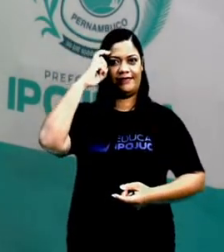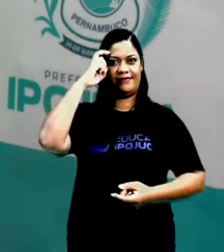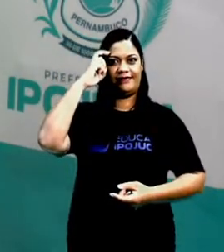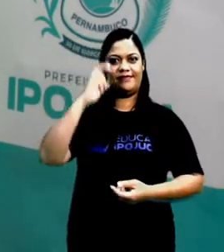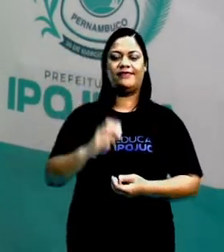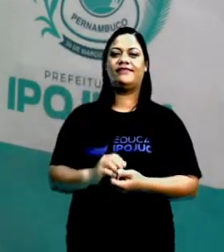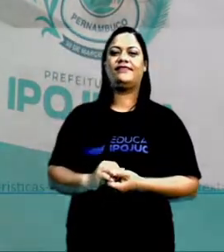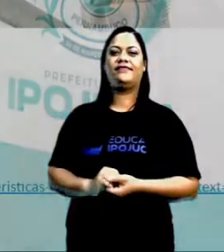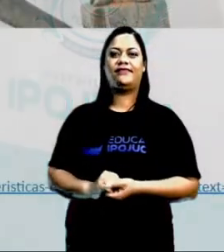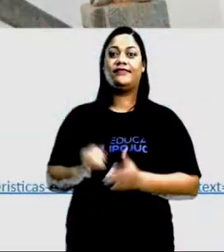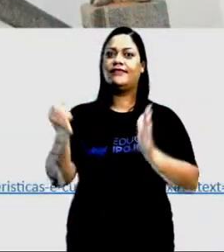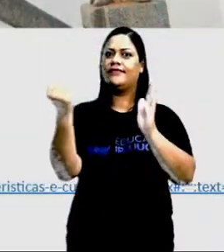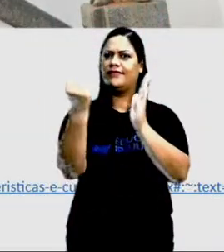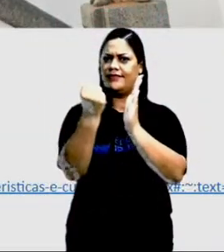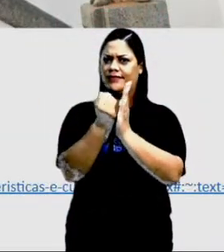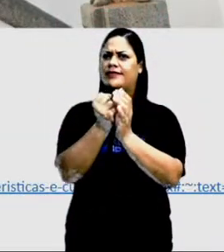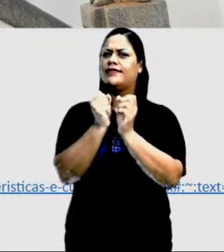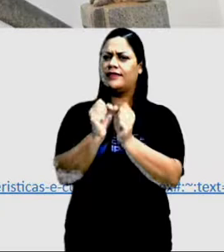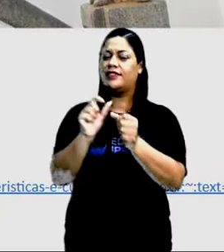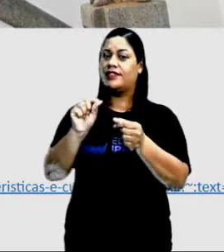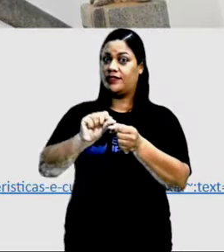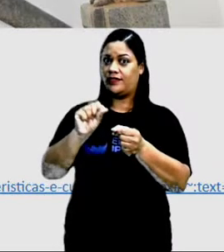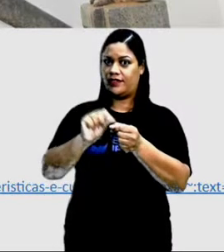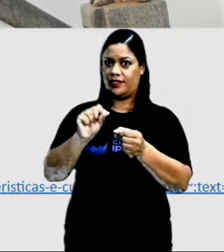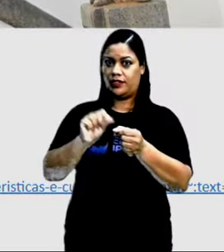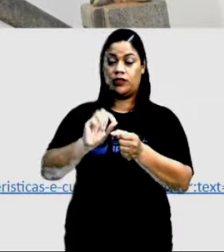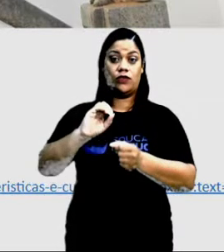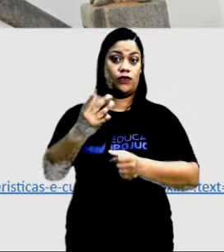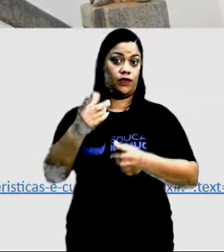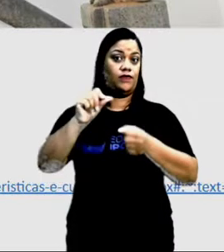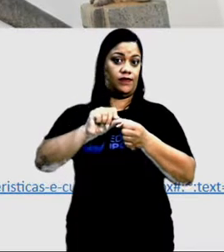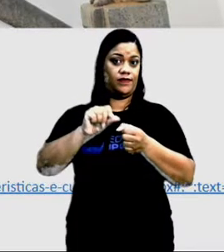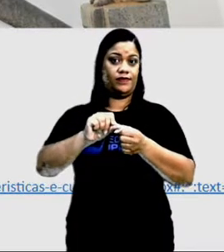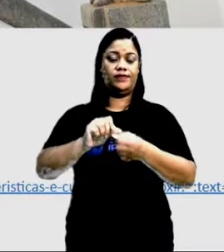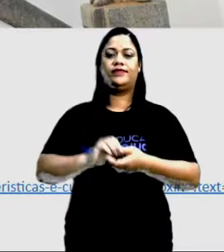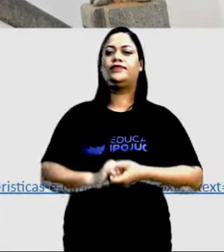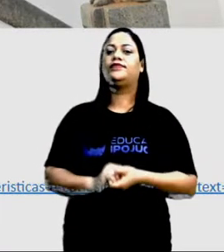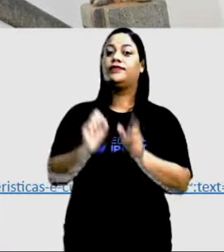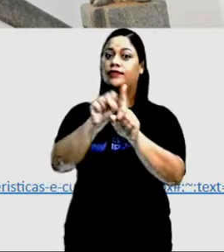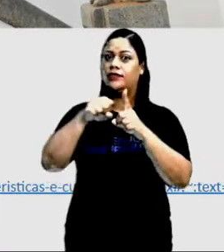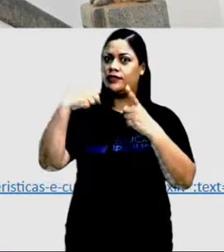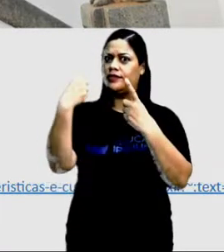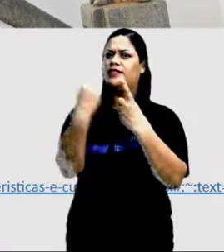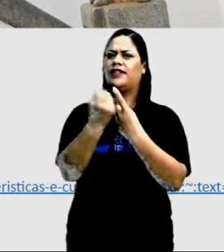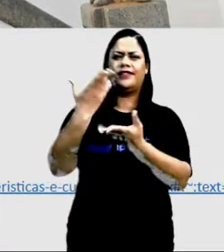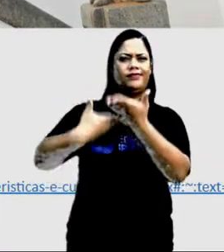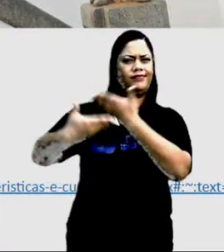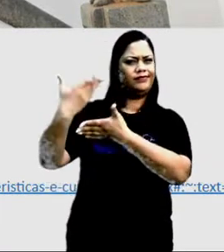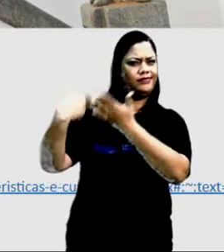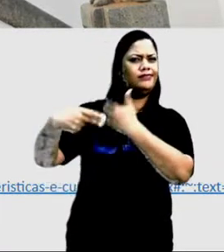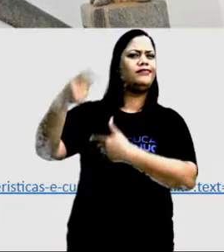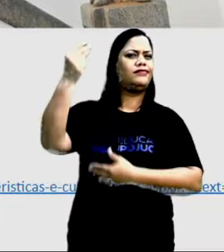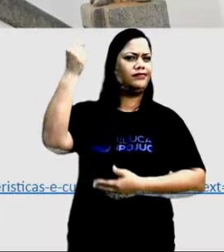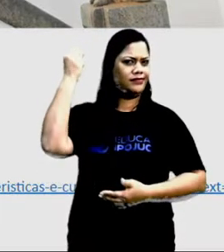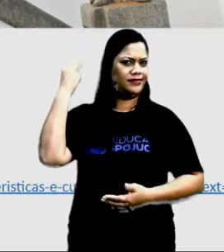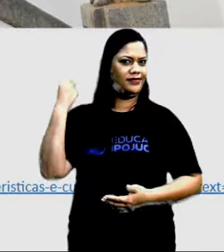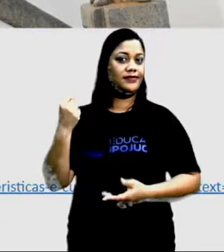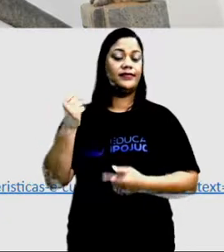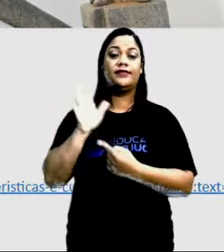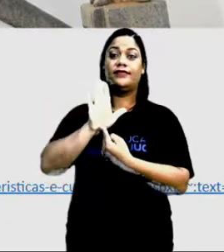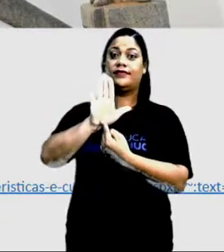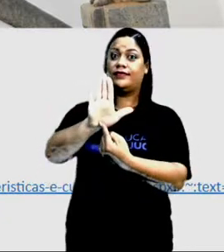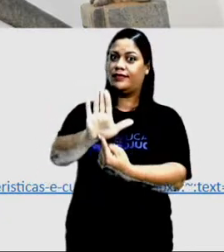Esses patrimônios, eles foram construídos ou produzidos pelas sociedades passadas. Por isso,